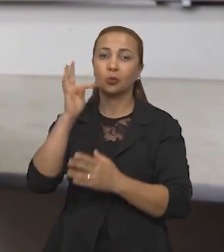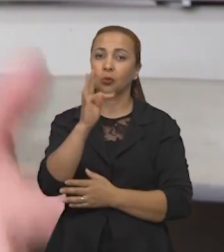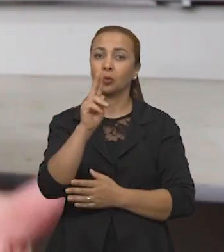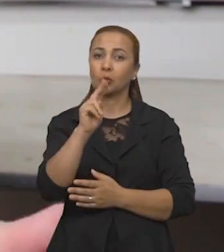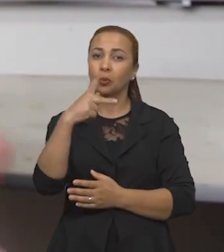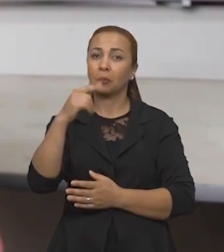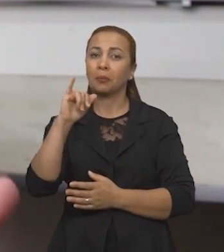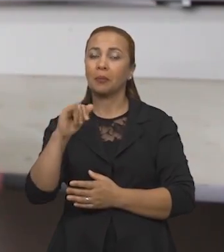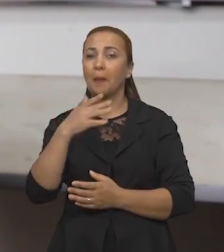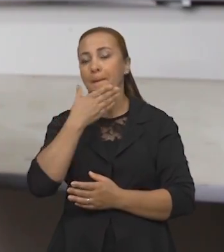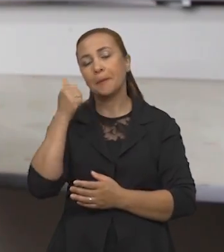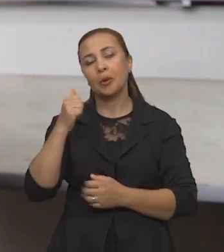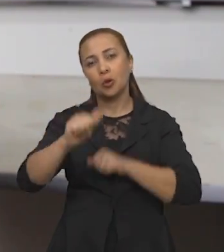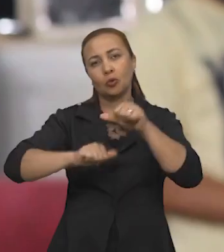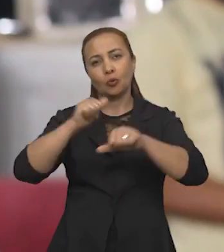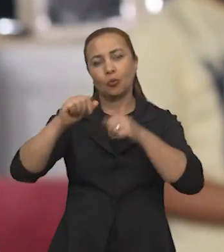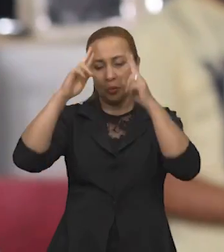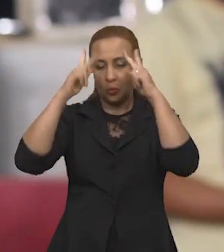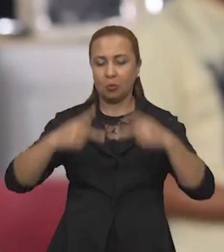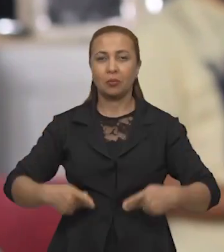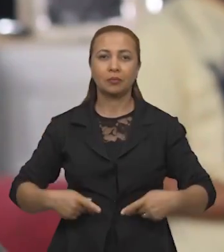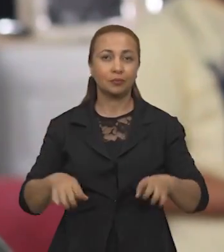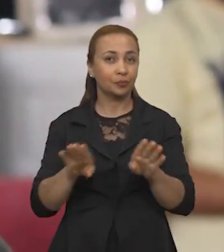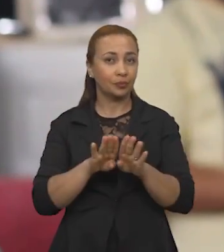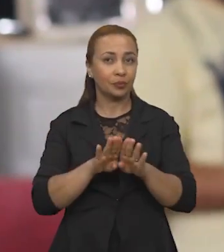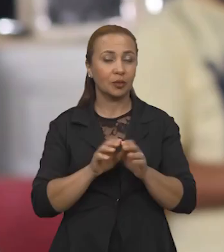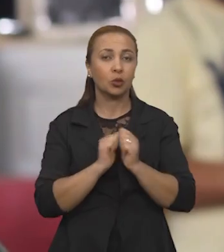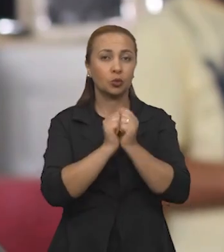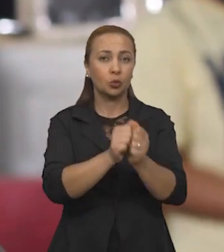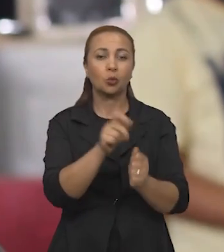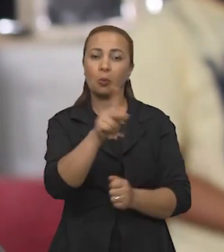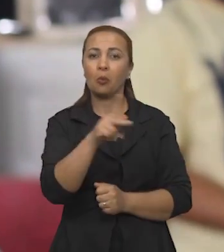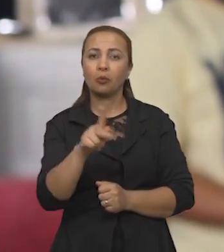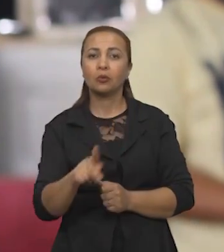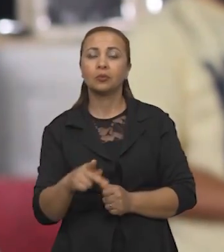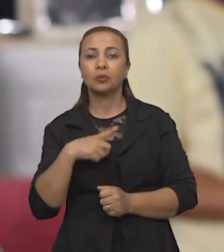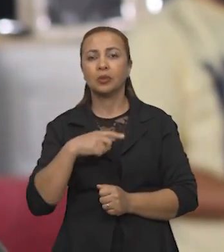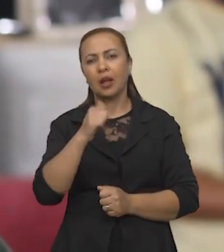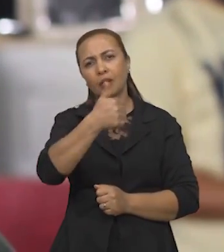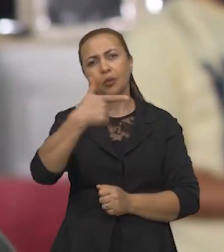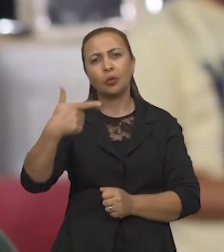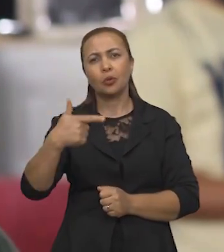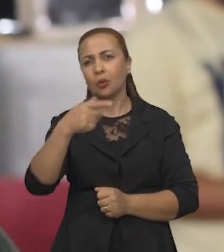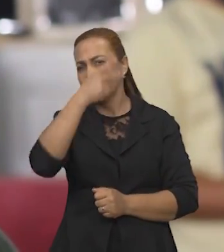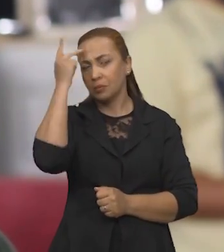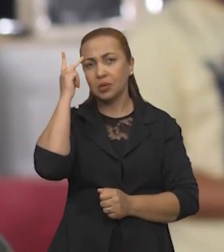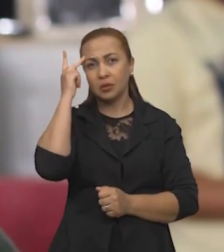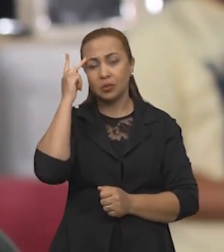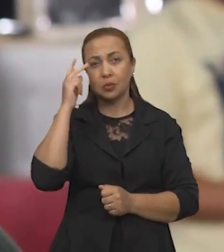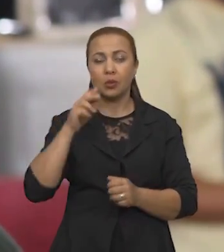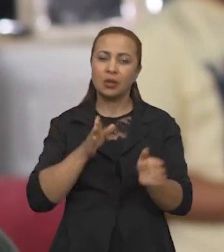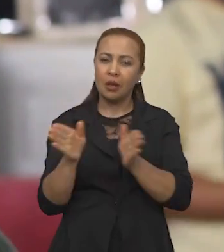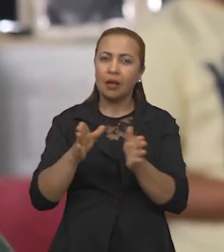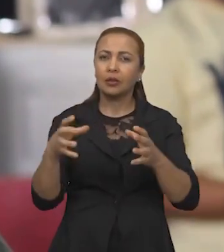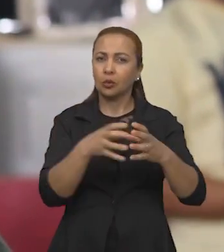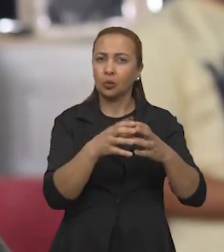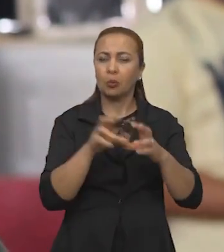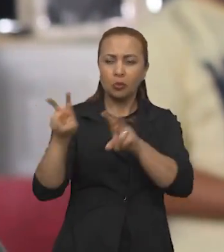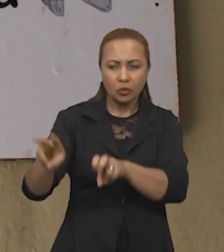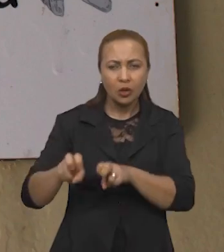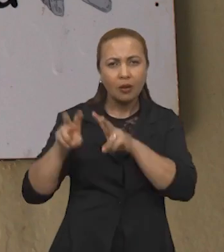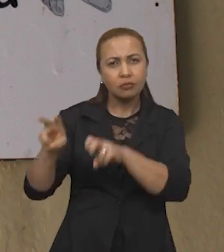desenvolvimento humano. Além do professor Juvandi, o grupo conta com 12 pesquisadores, entre equipe de